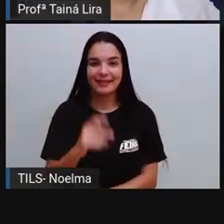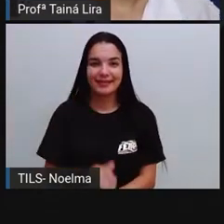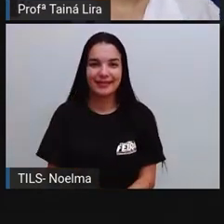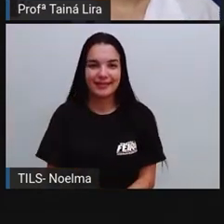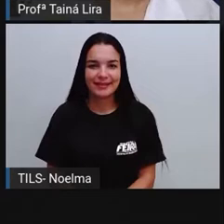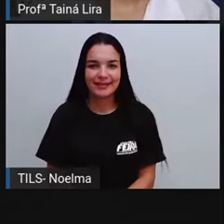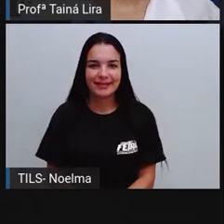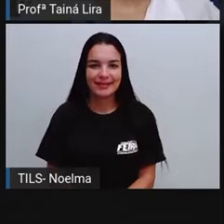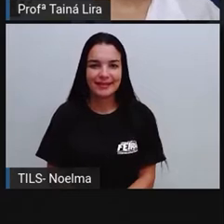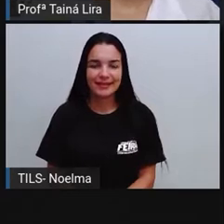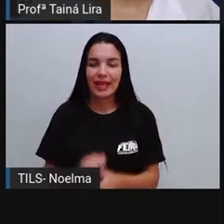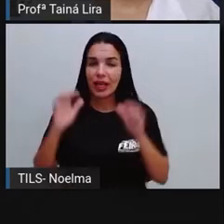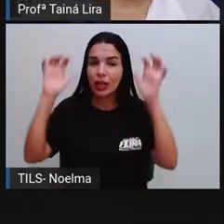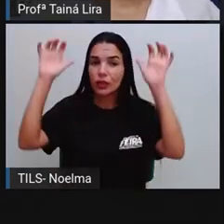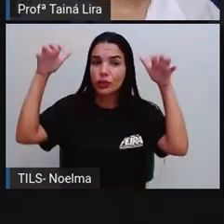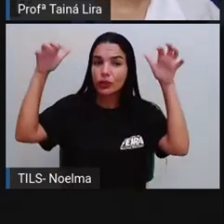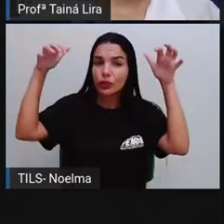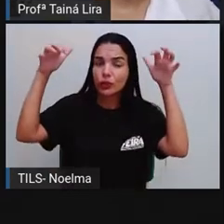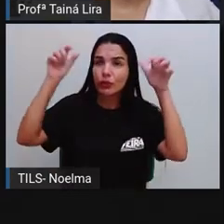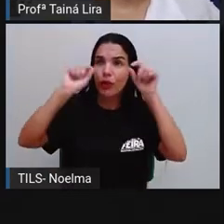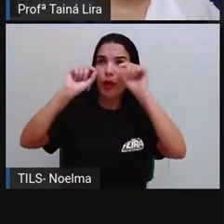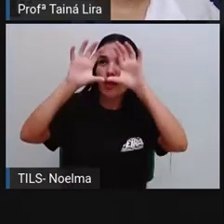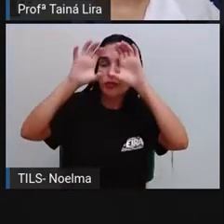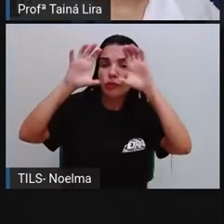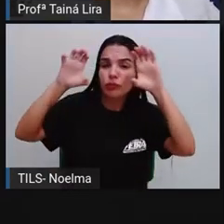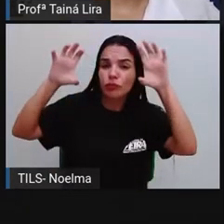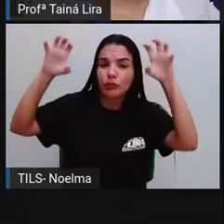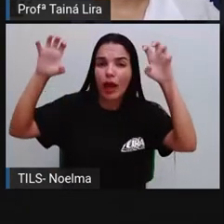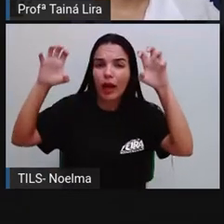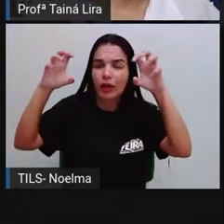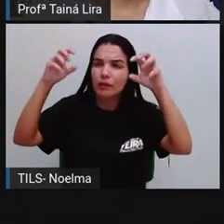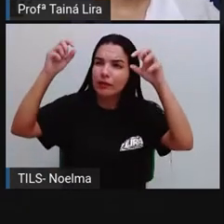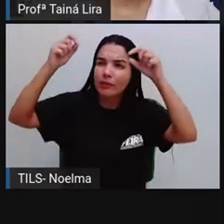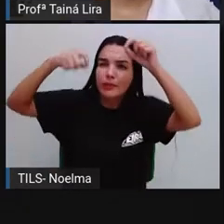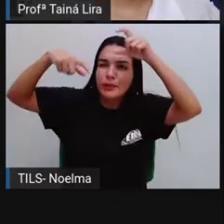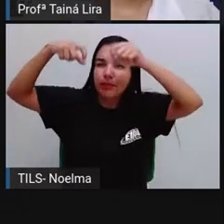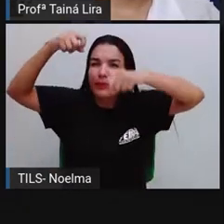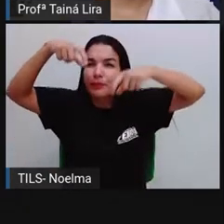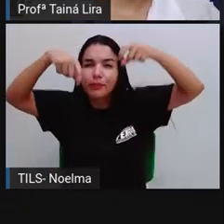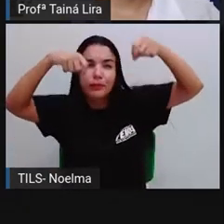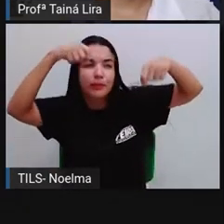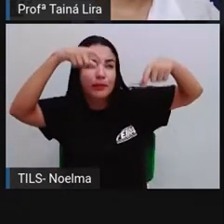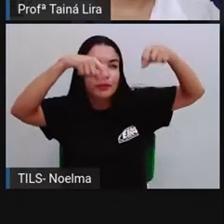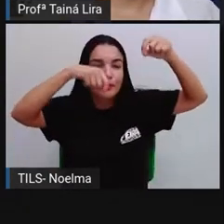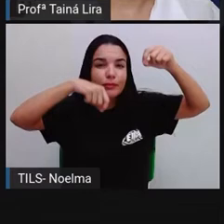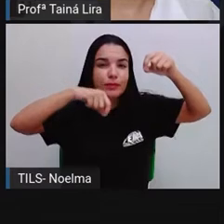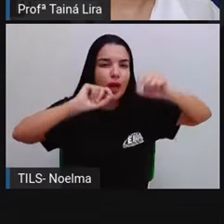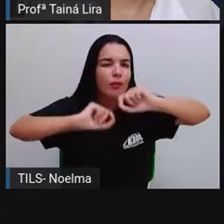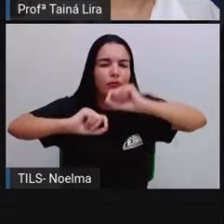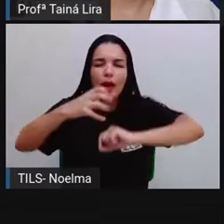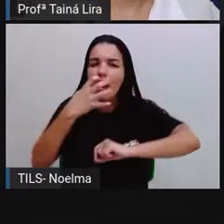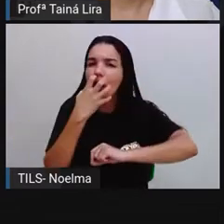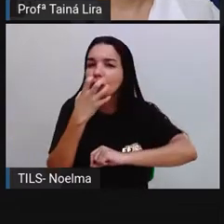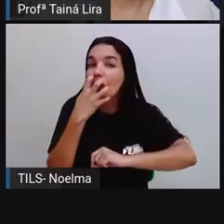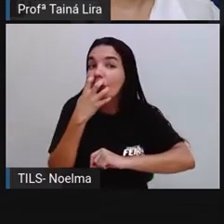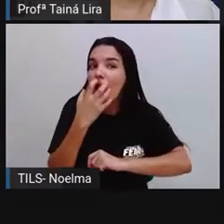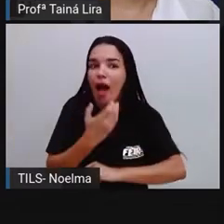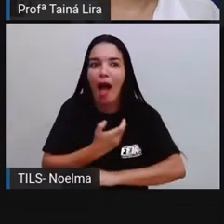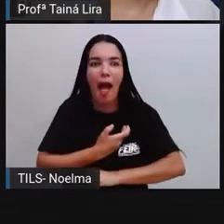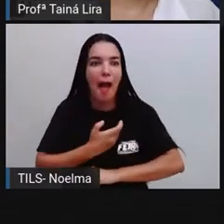Chuva que cai lá do céu, Chuvisco é chuva fininha, Cachorro é um amigo fiel,